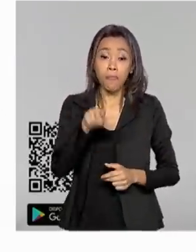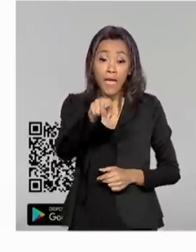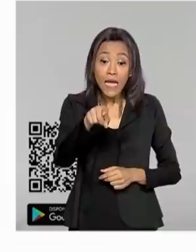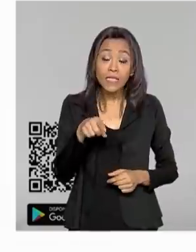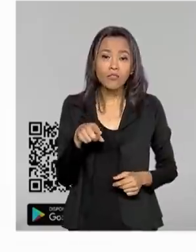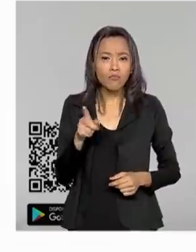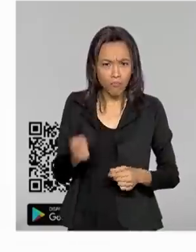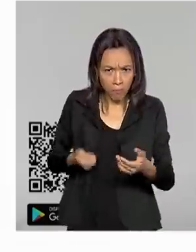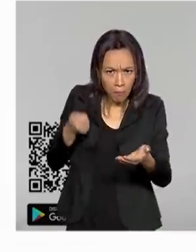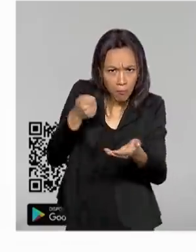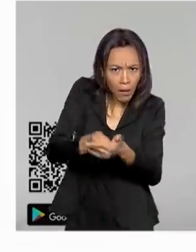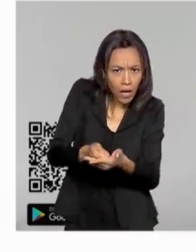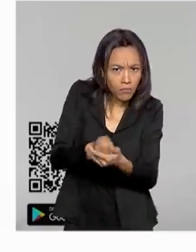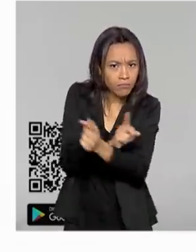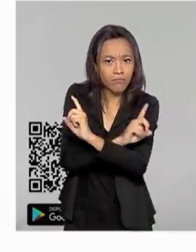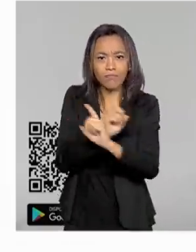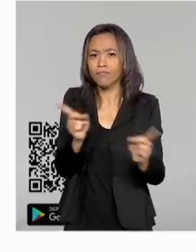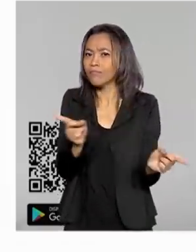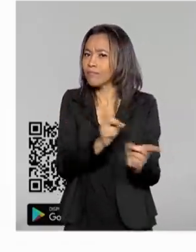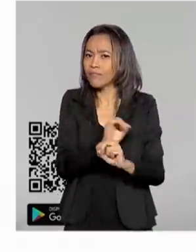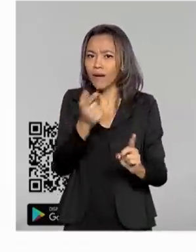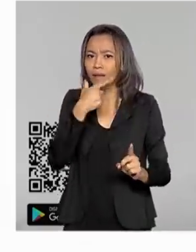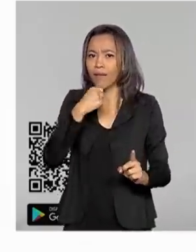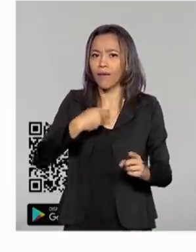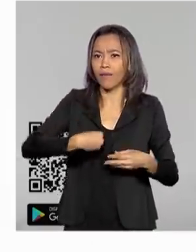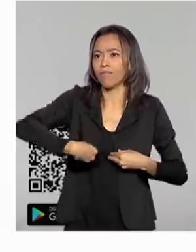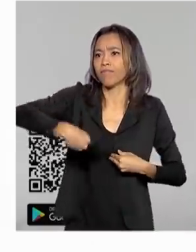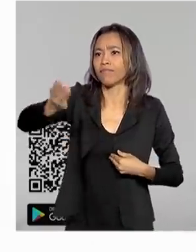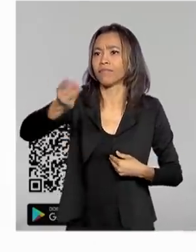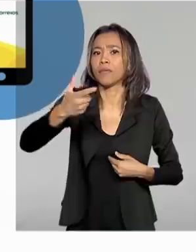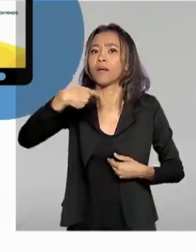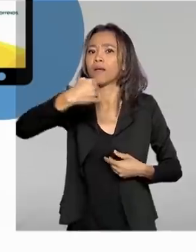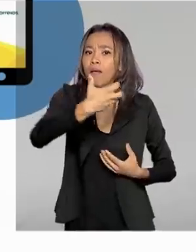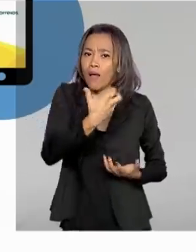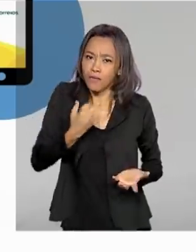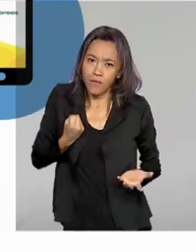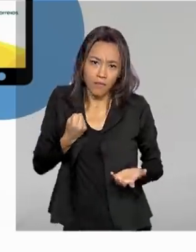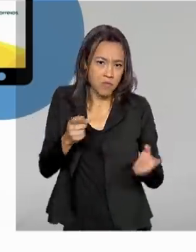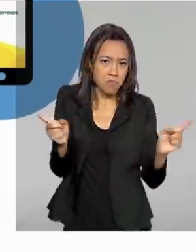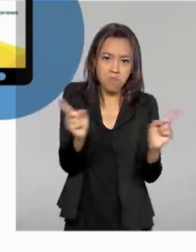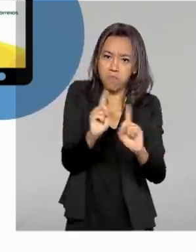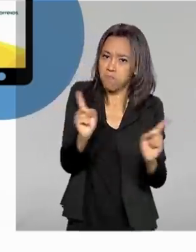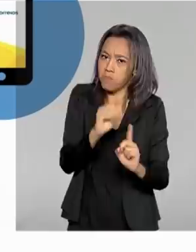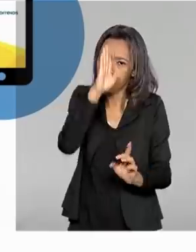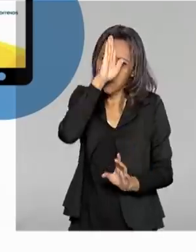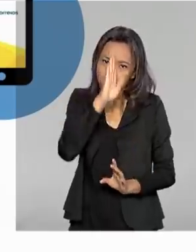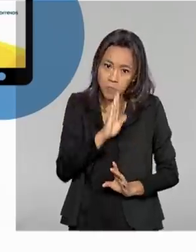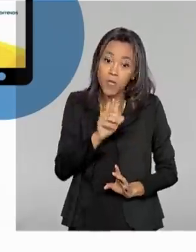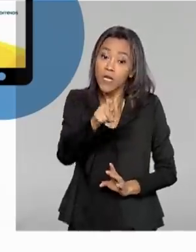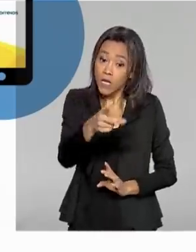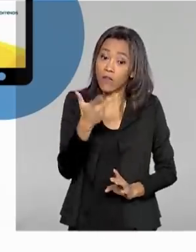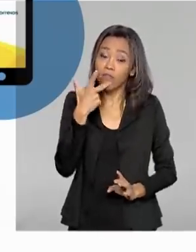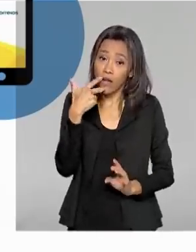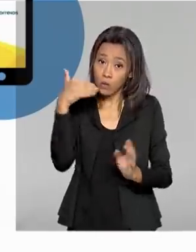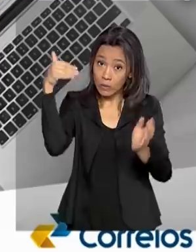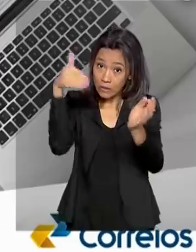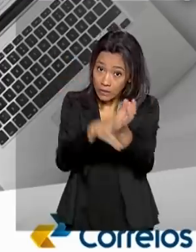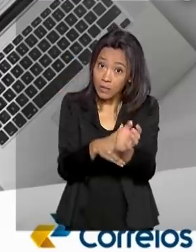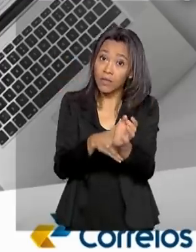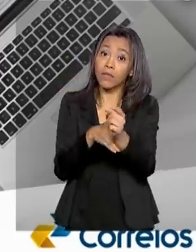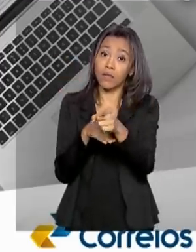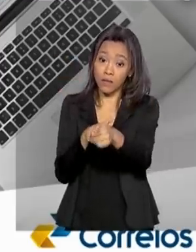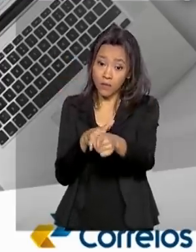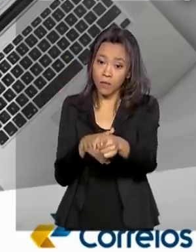não vai ter custo adicional nem para quem envia e nem para quem recebe. E os correios garantem o sigilo da correspondência.